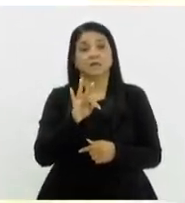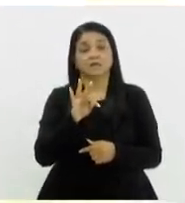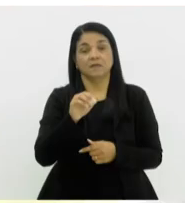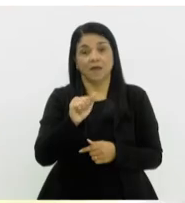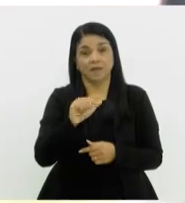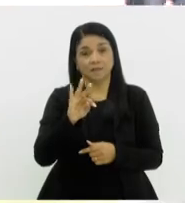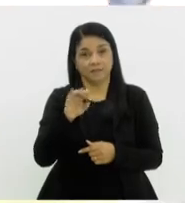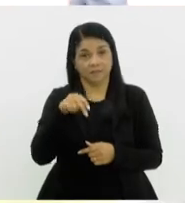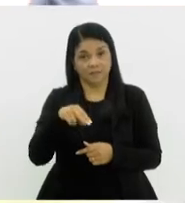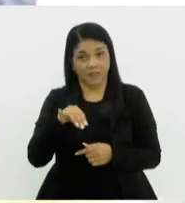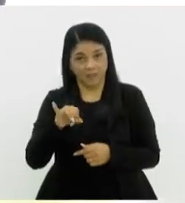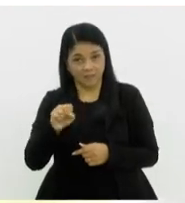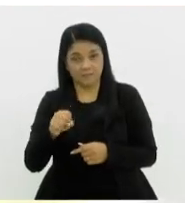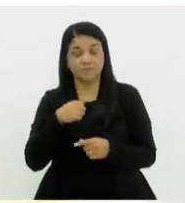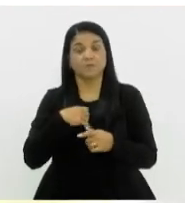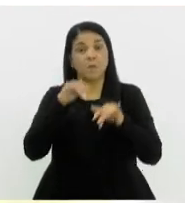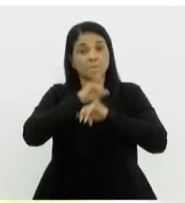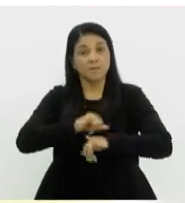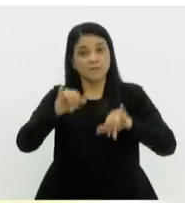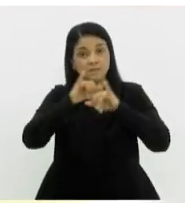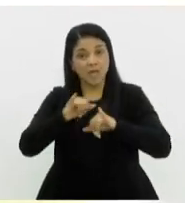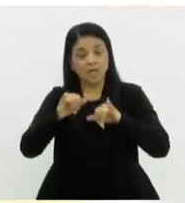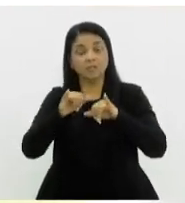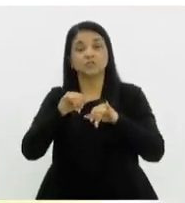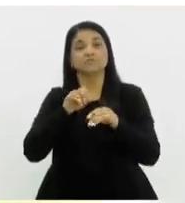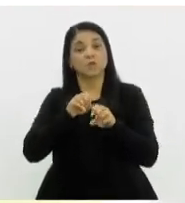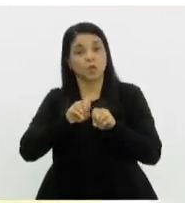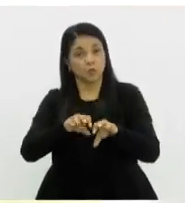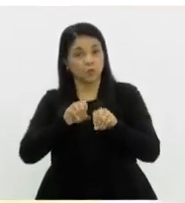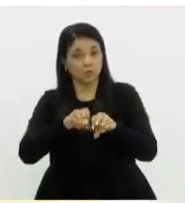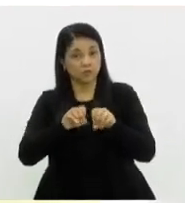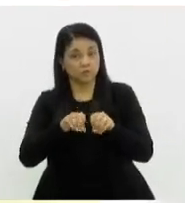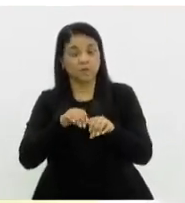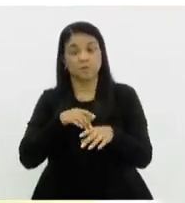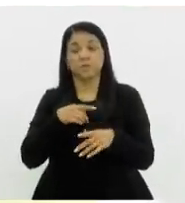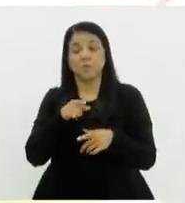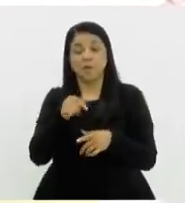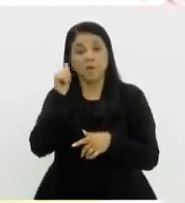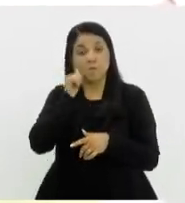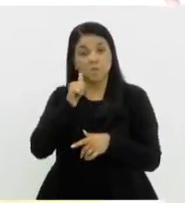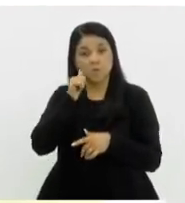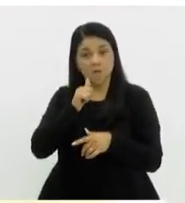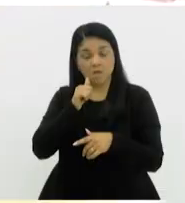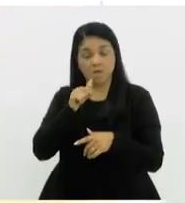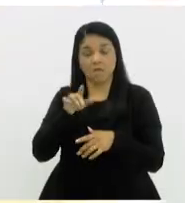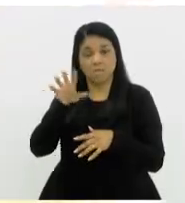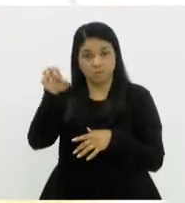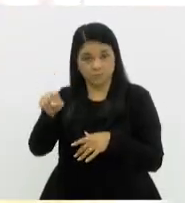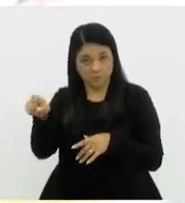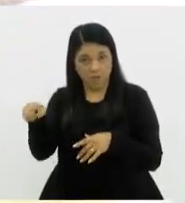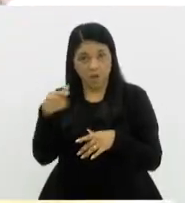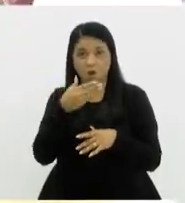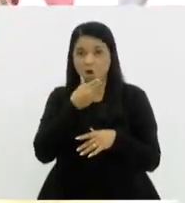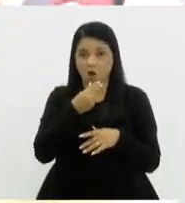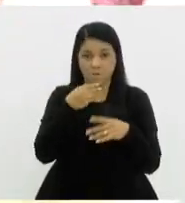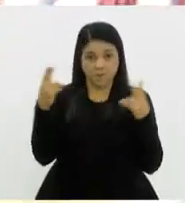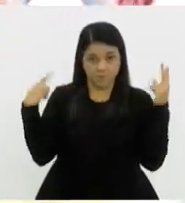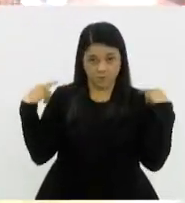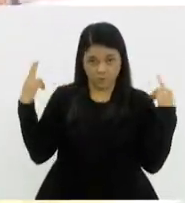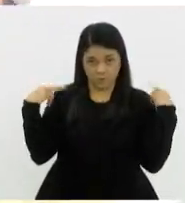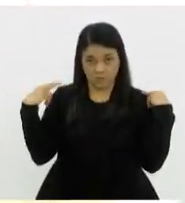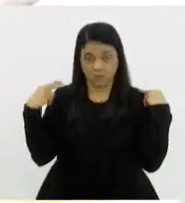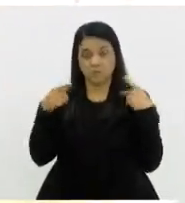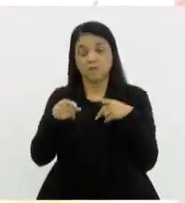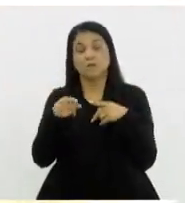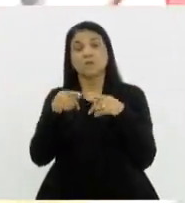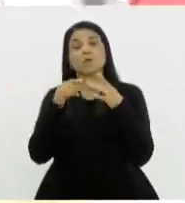manda mensagens educativas ao motorista que estiver indo buscar uma mulher no seu ponto de partida, informando sobre